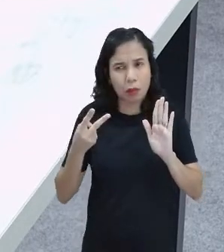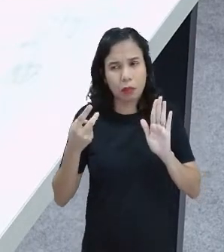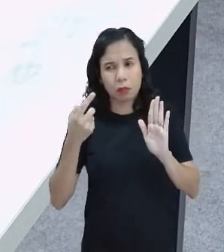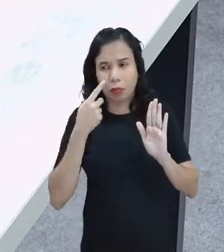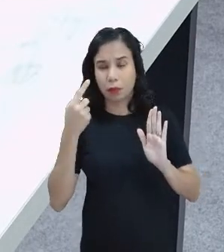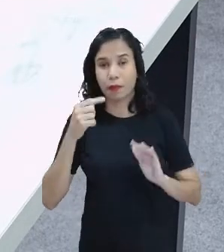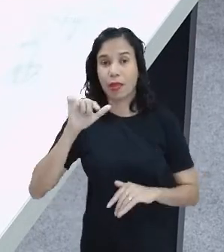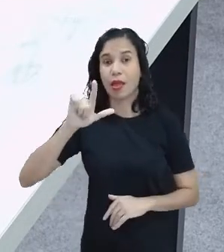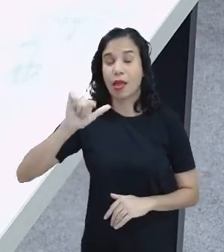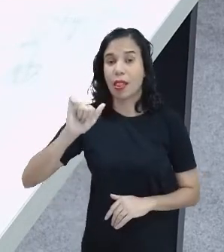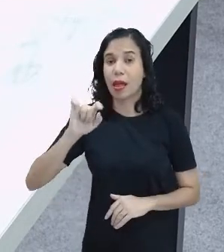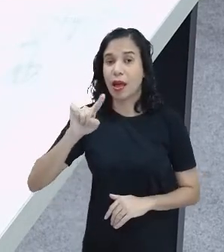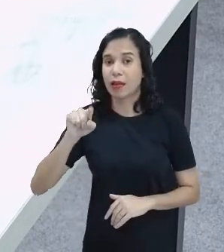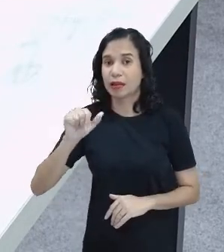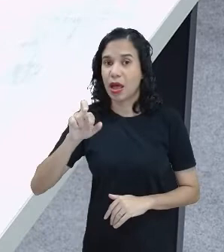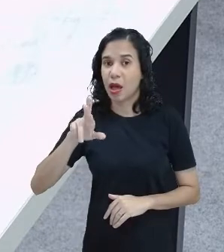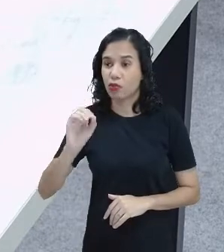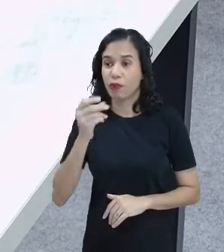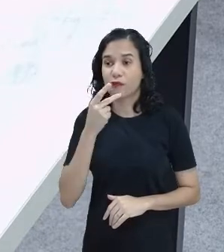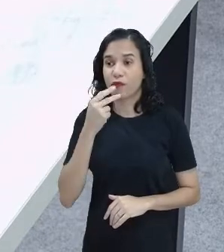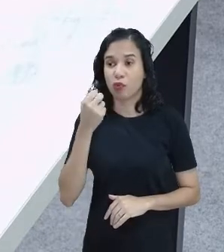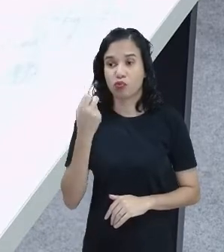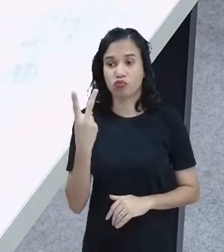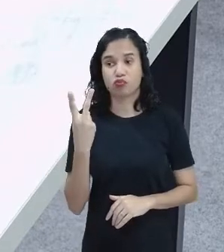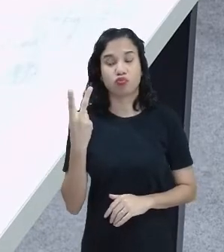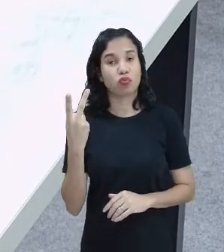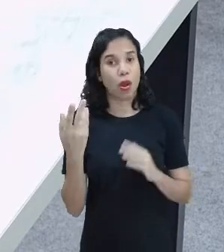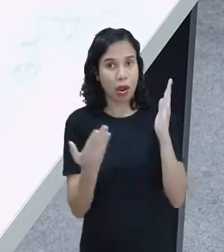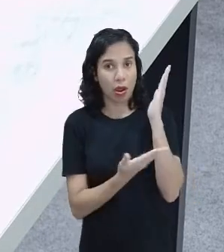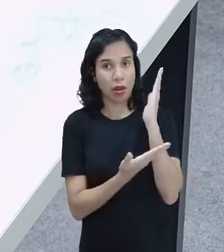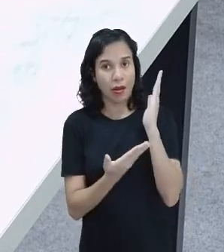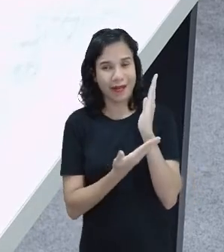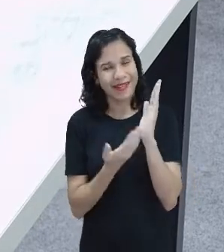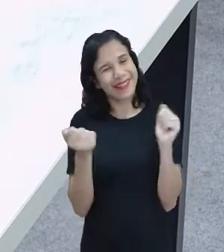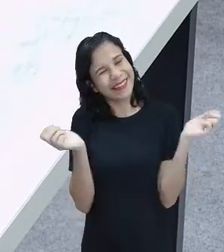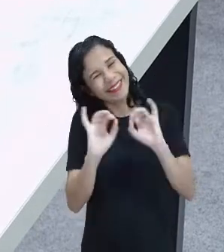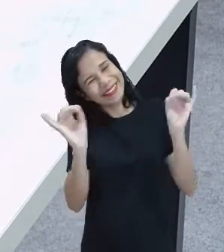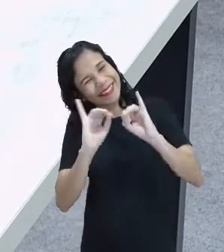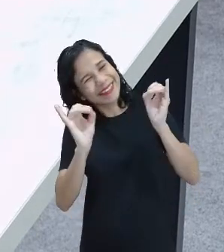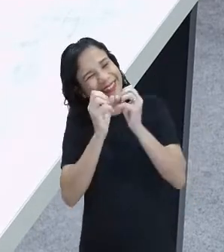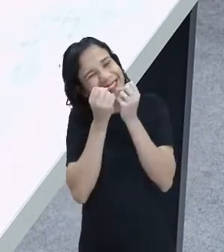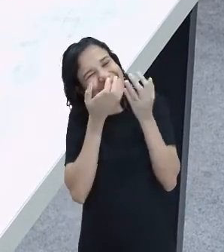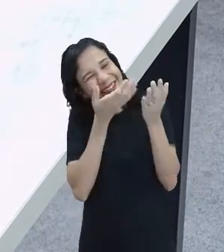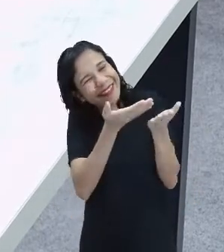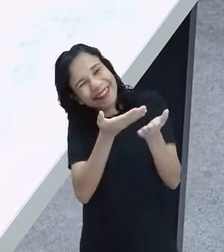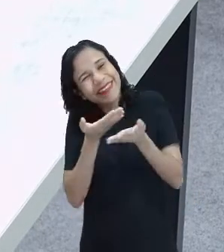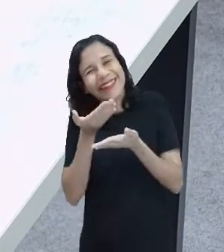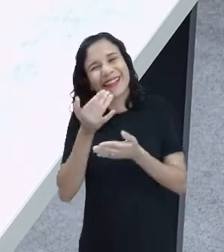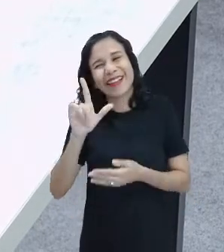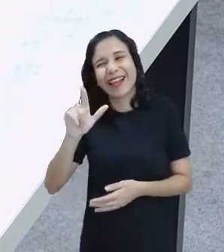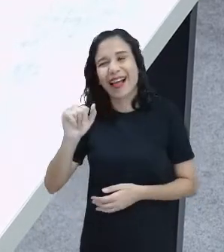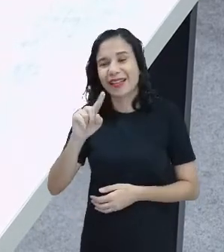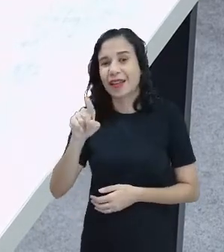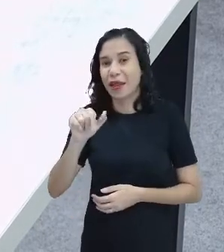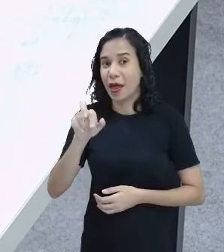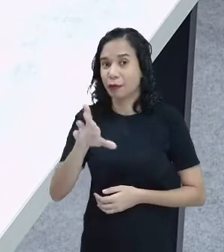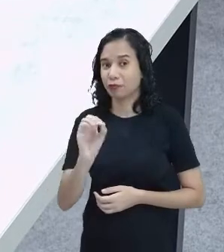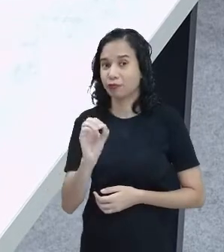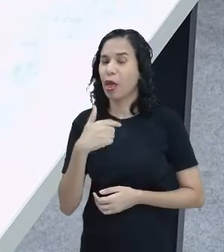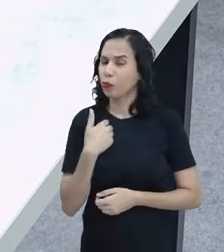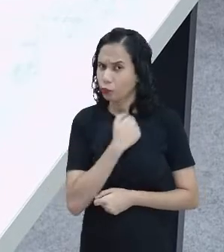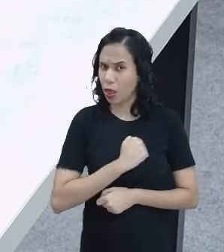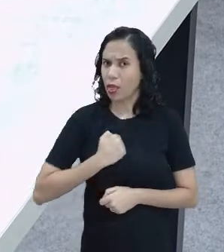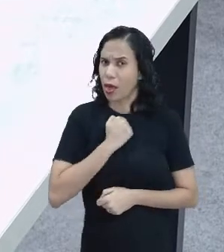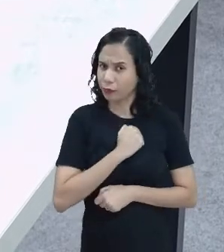Lázaro disse que acha que deve ter duas garrafinhas, professora. Olha, Lázaro chegou! Seja bem-vindo, Lázaro. Já estava